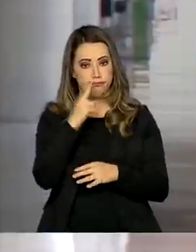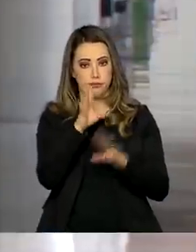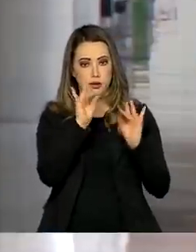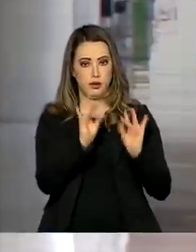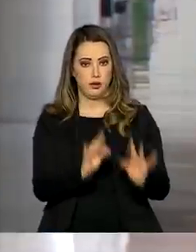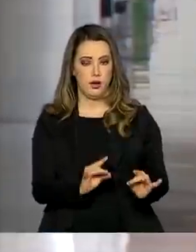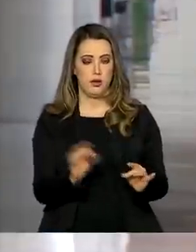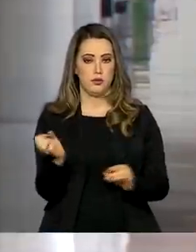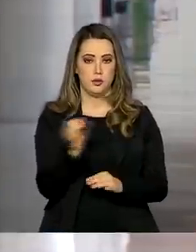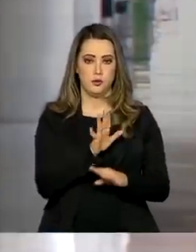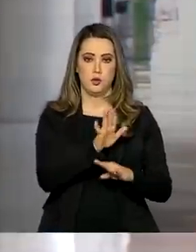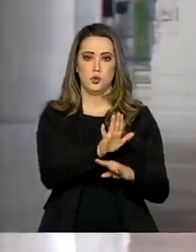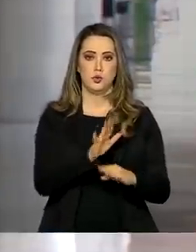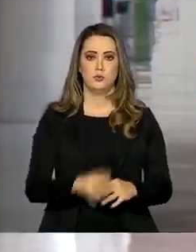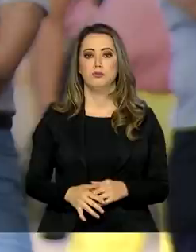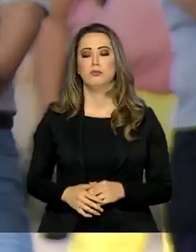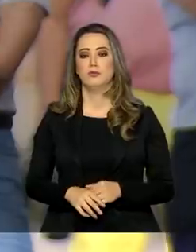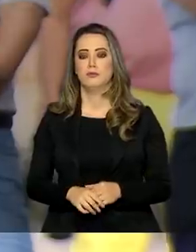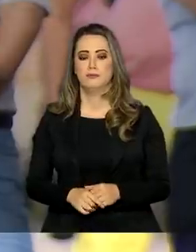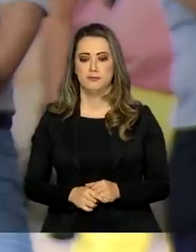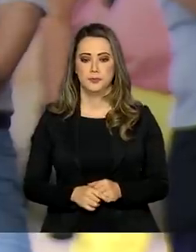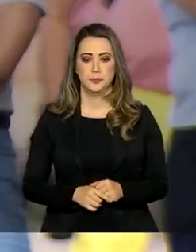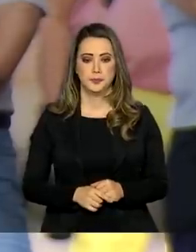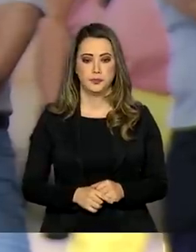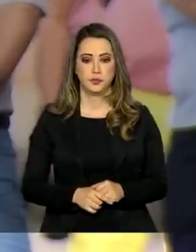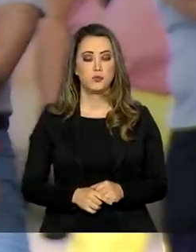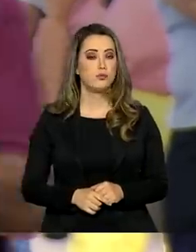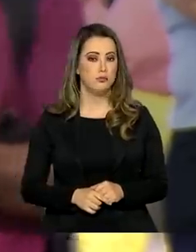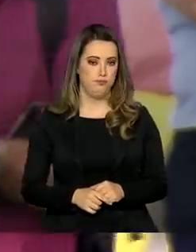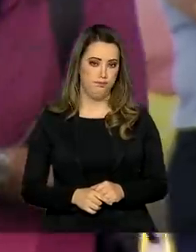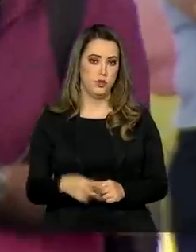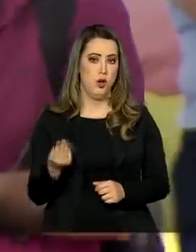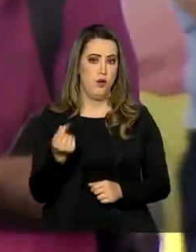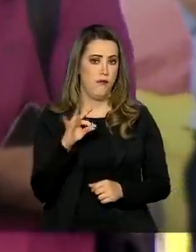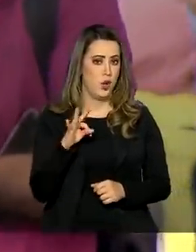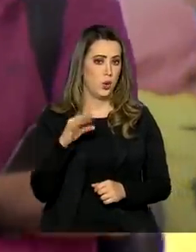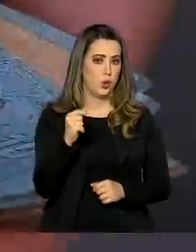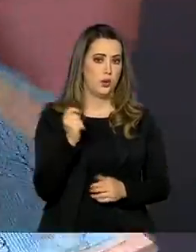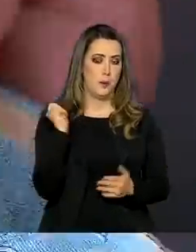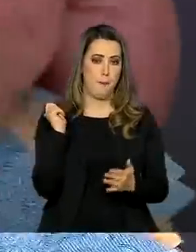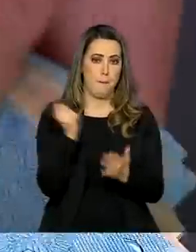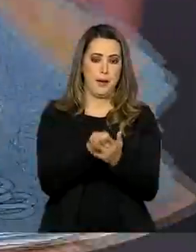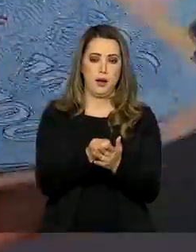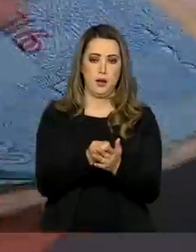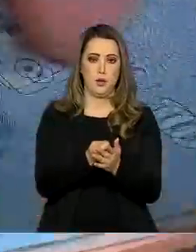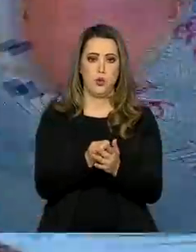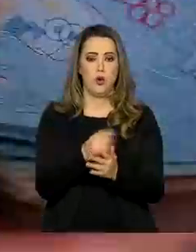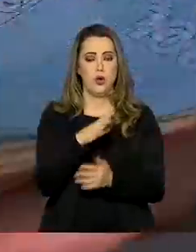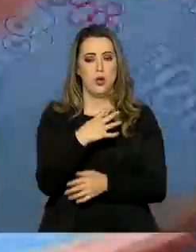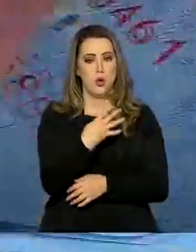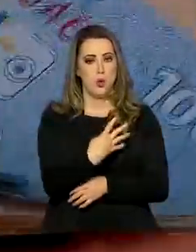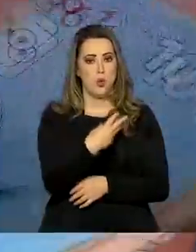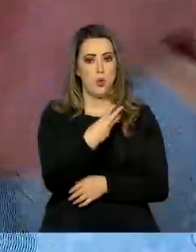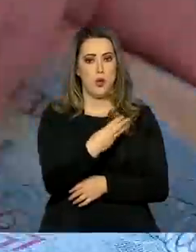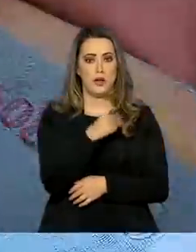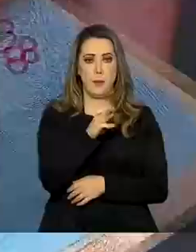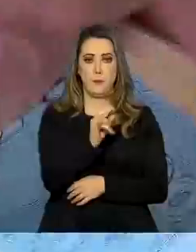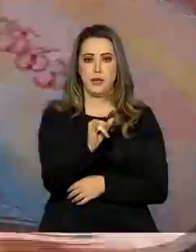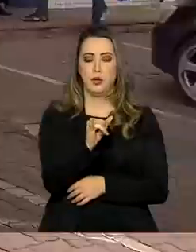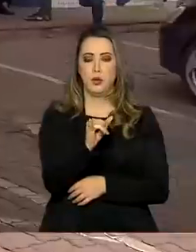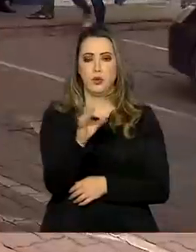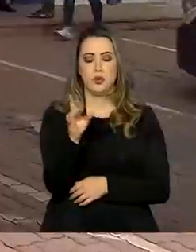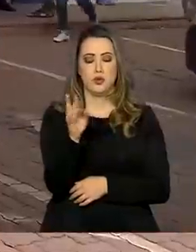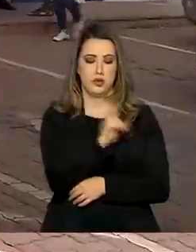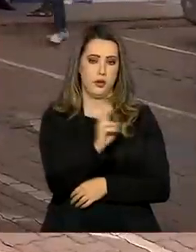detalhes sobre o novo auxílio. O valor total que será pago aos brasileiros chega a R$ 43 bilhões.